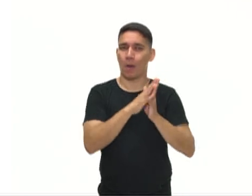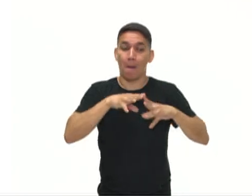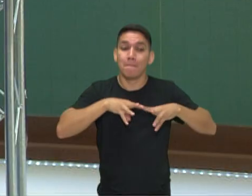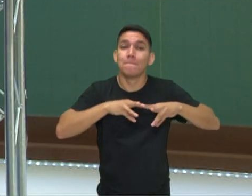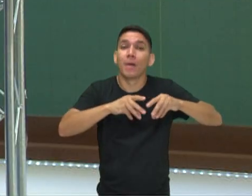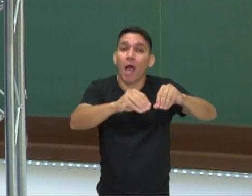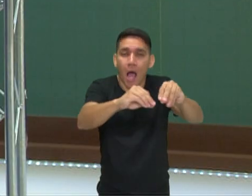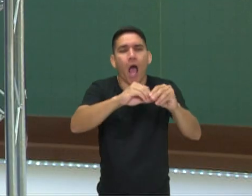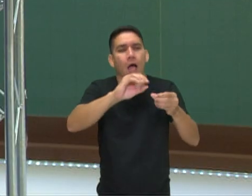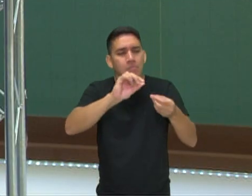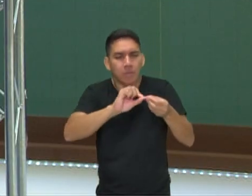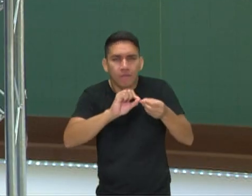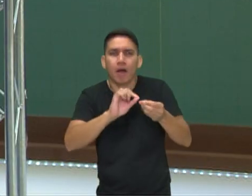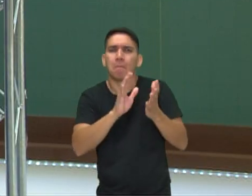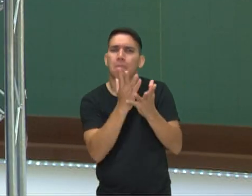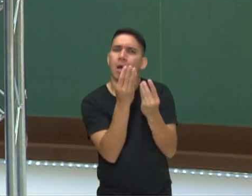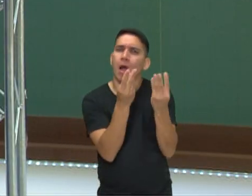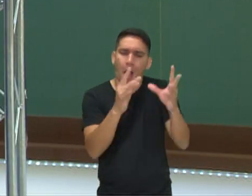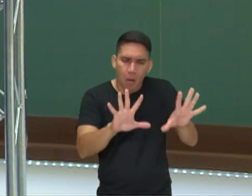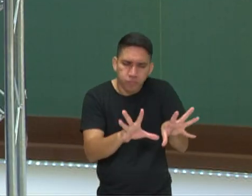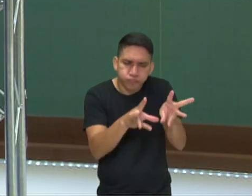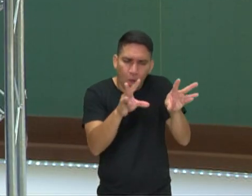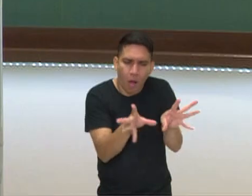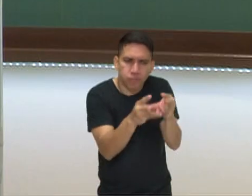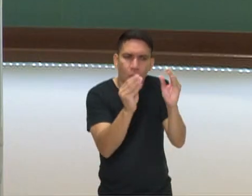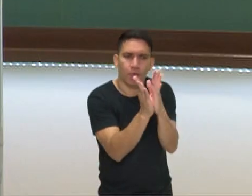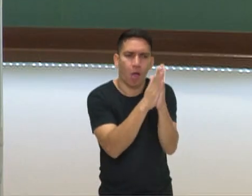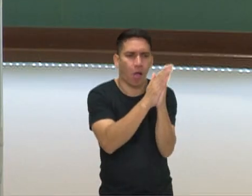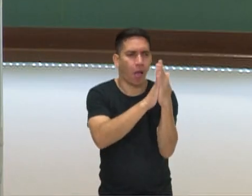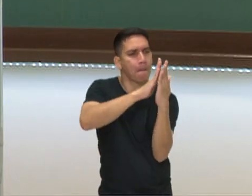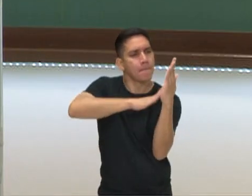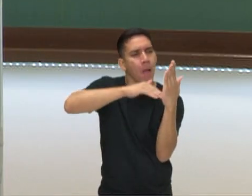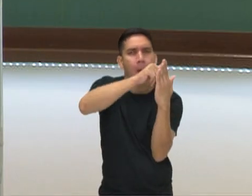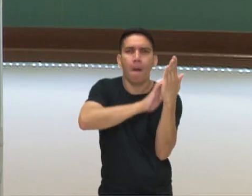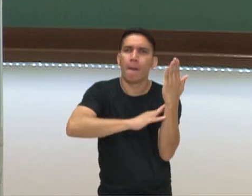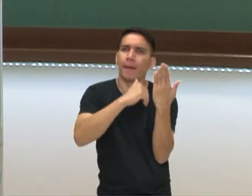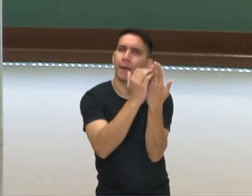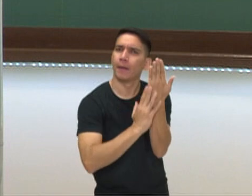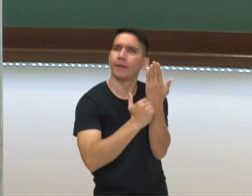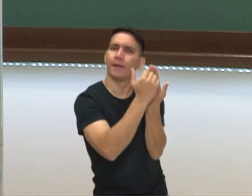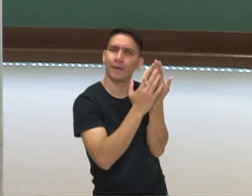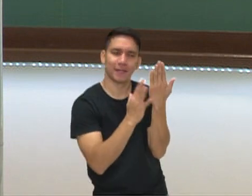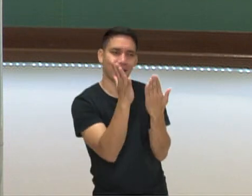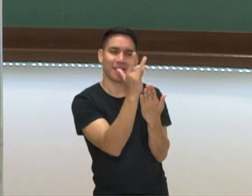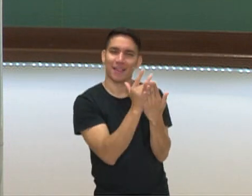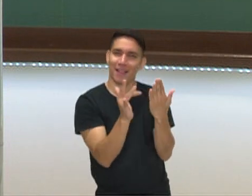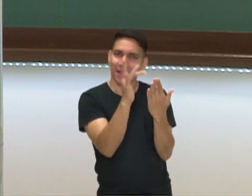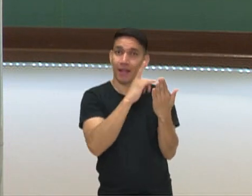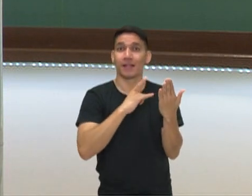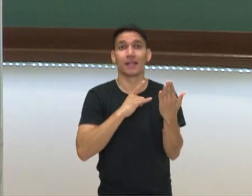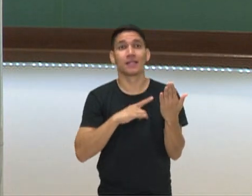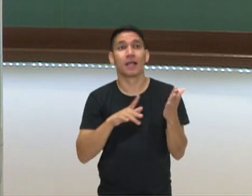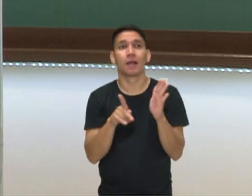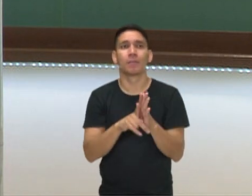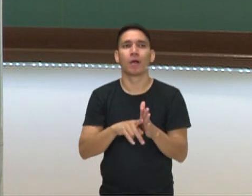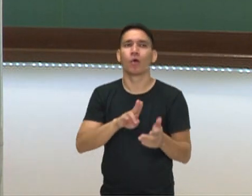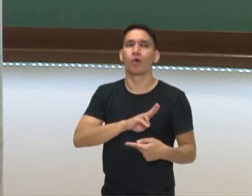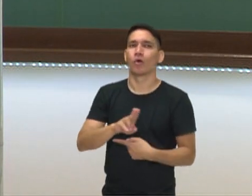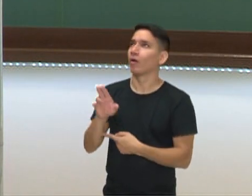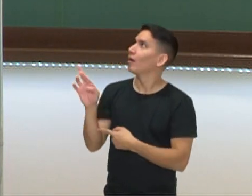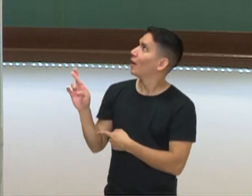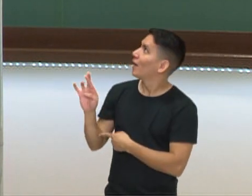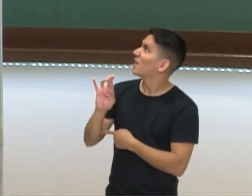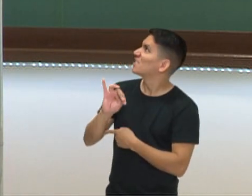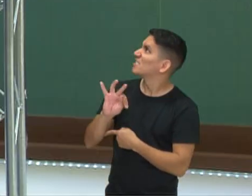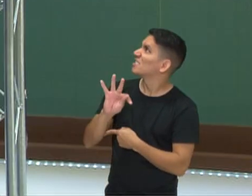são feitas de barro, manualmente, de forma artesanal, pintadas também de forma artesanal, né? A Hitchcock, né? E essas